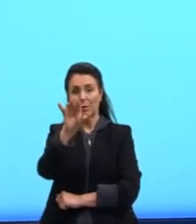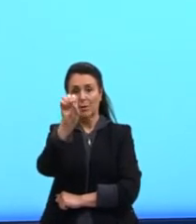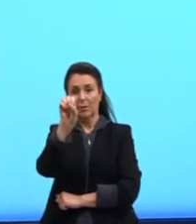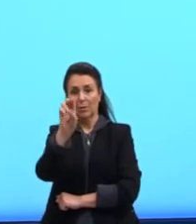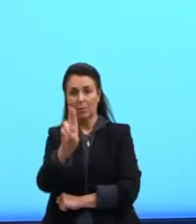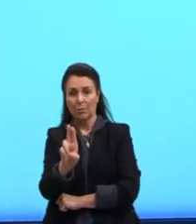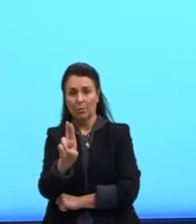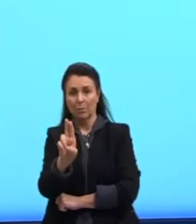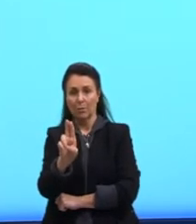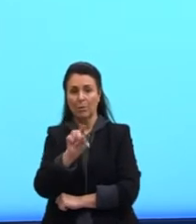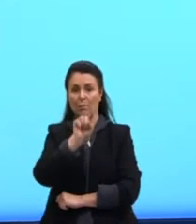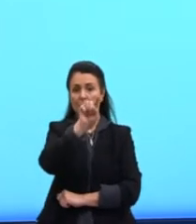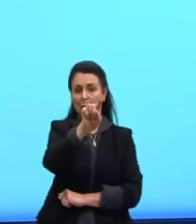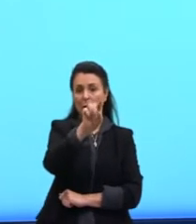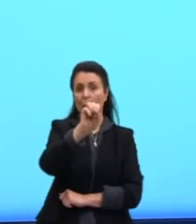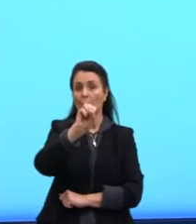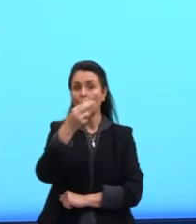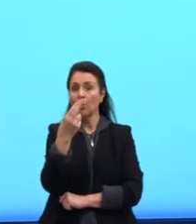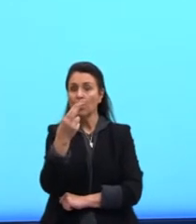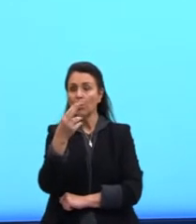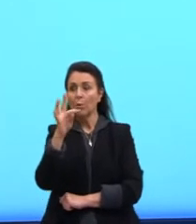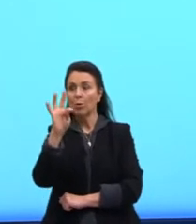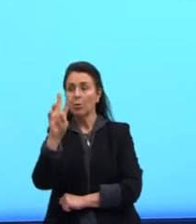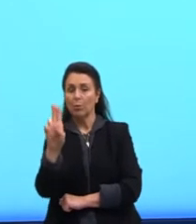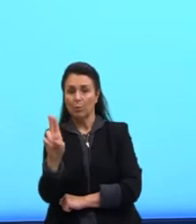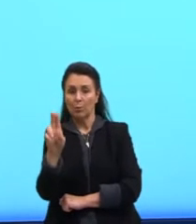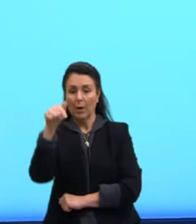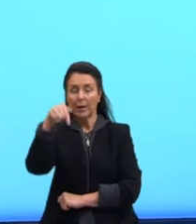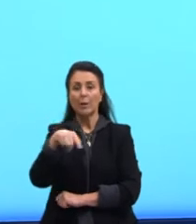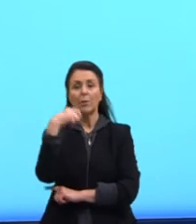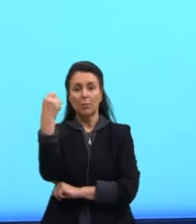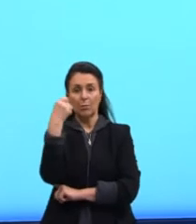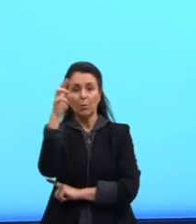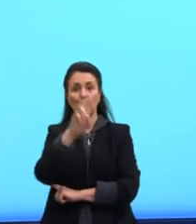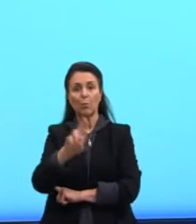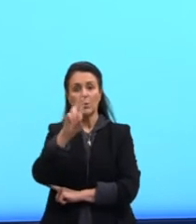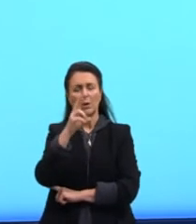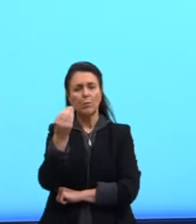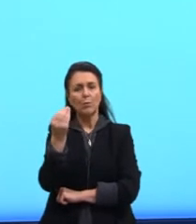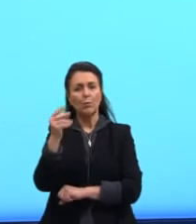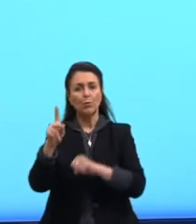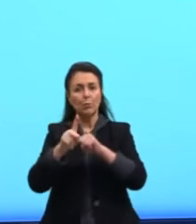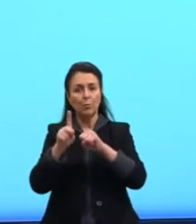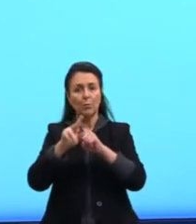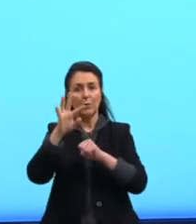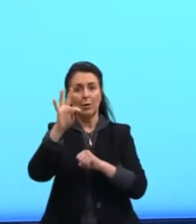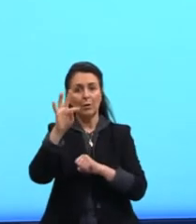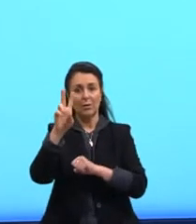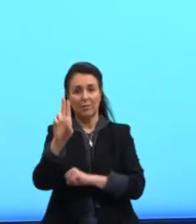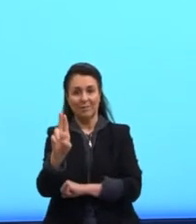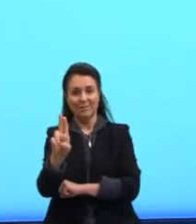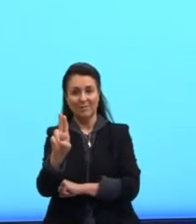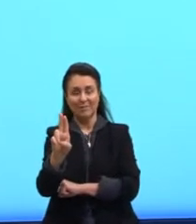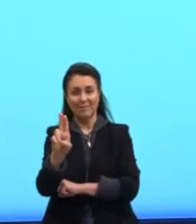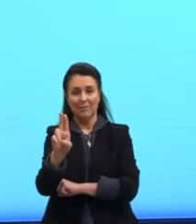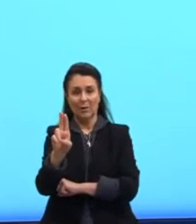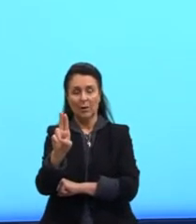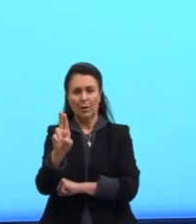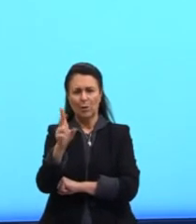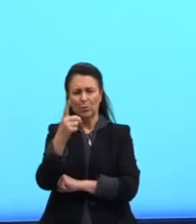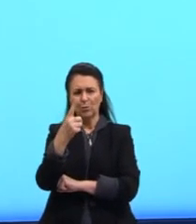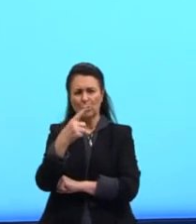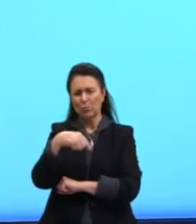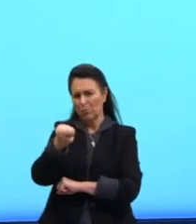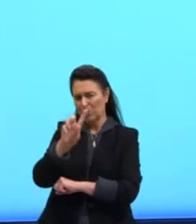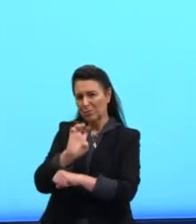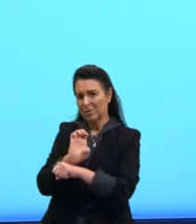Nós, gaúchos, utilizamos muito o pronome, a referência pronominal tu. Ok? O restante, todos os outros